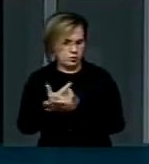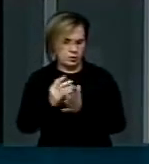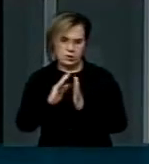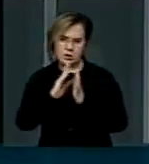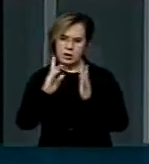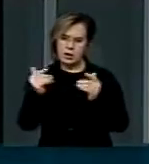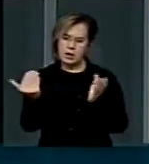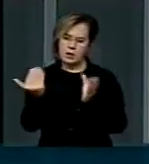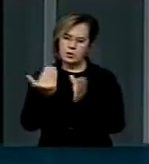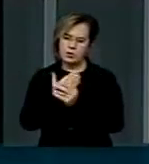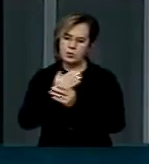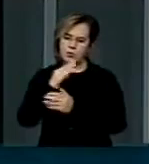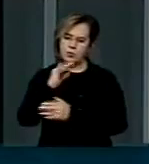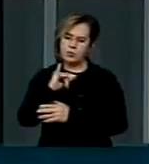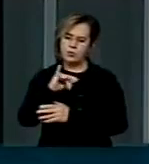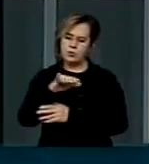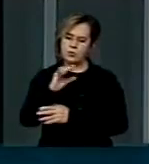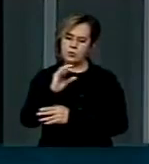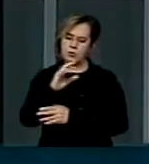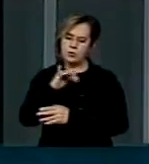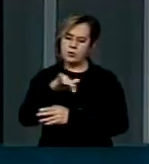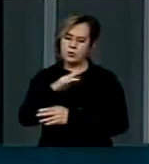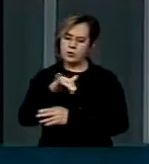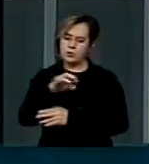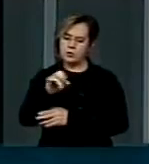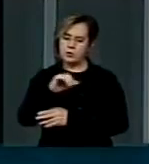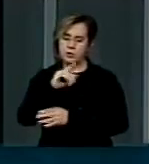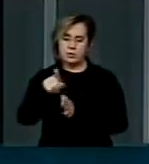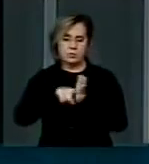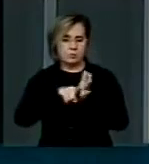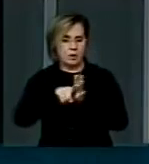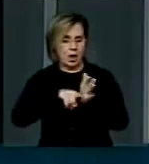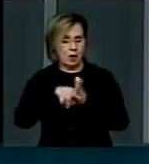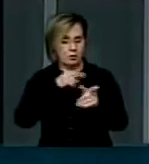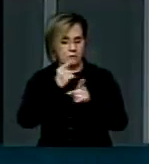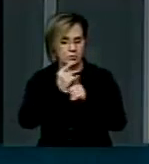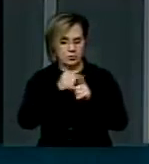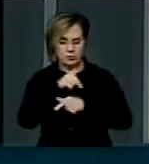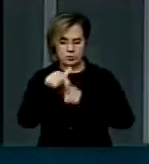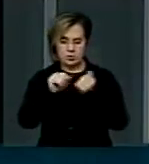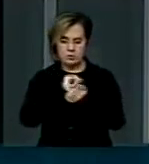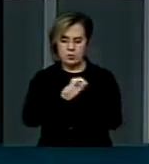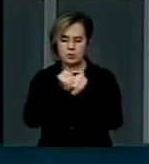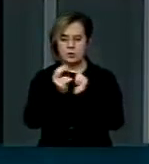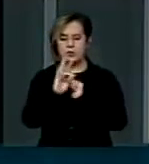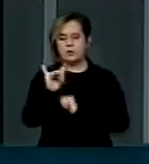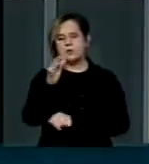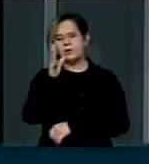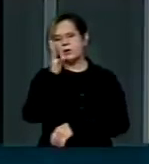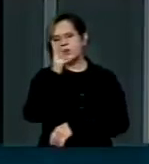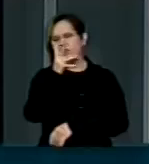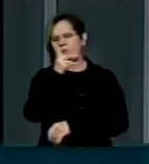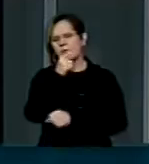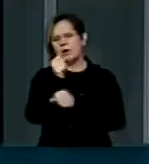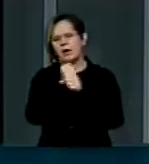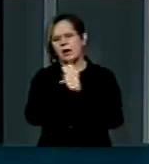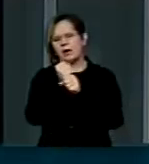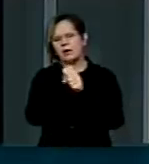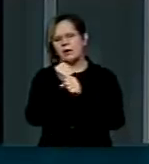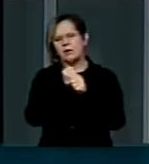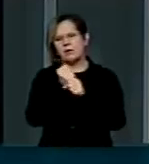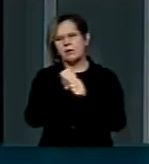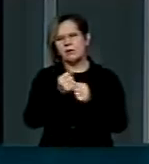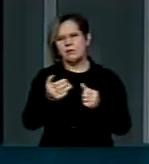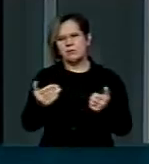um processo criminal para apurar a prática de trabalho escravo vai demorar anos e anos. Por fim,